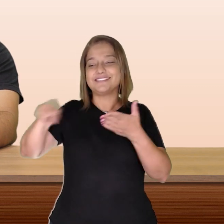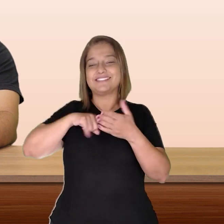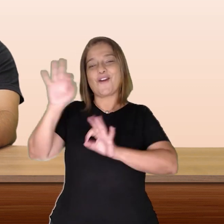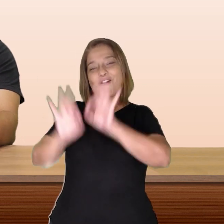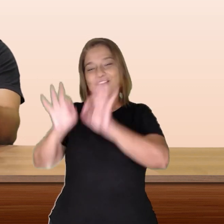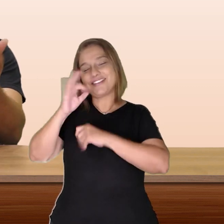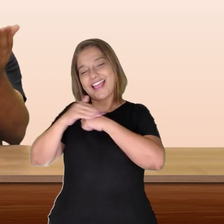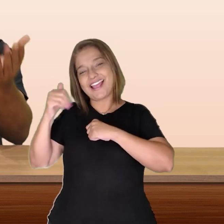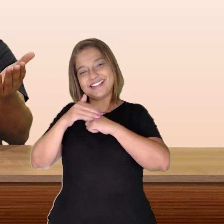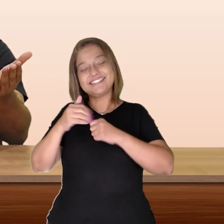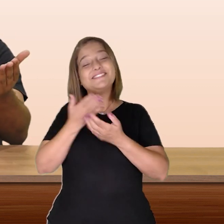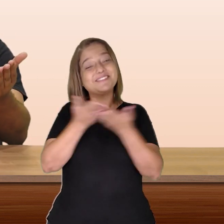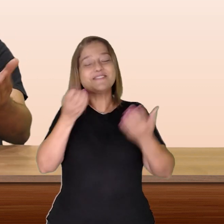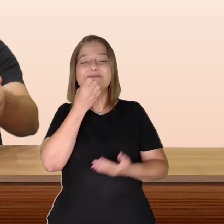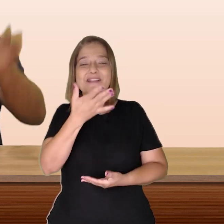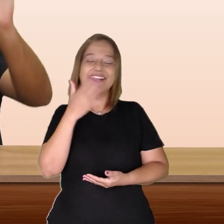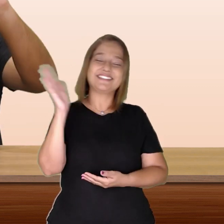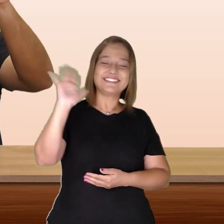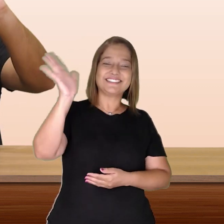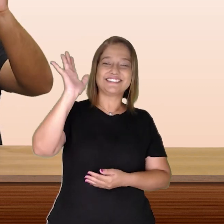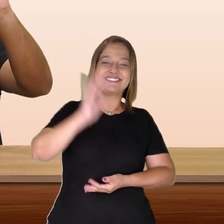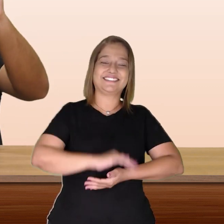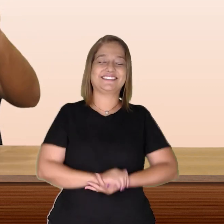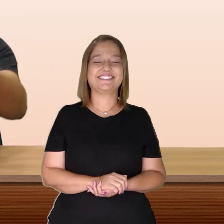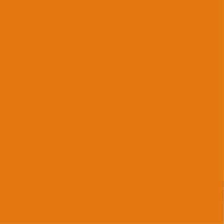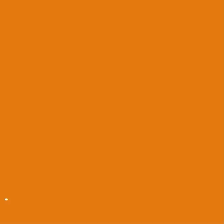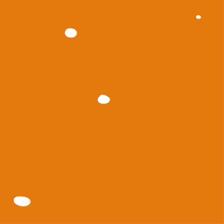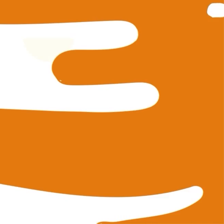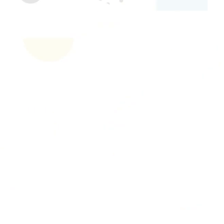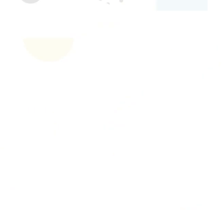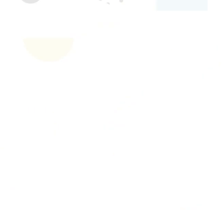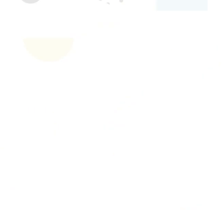com muito carinho. Fiquem todos bem e tchau, tchau!